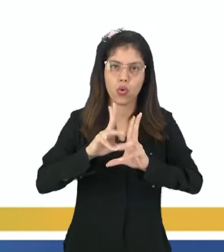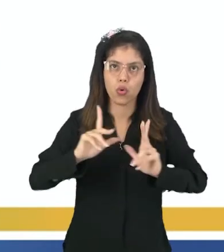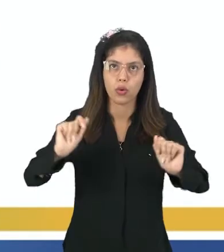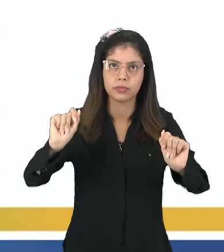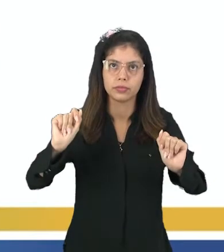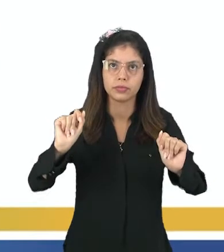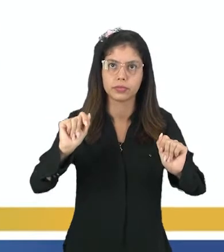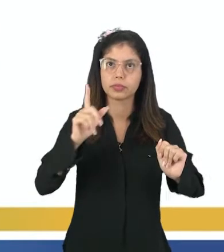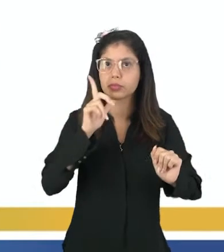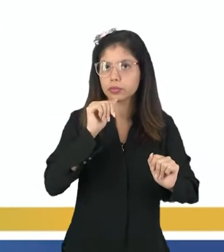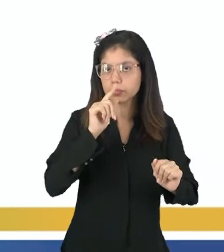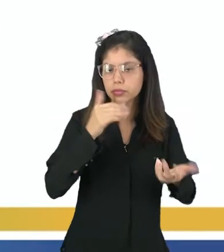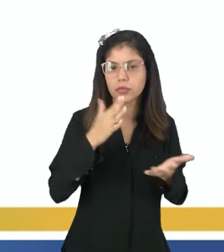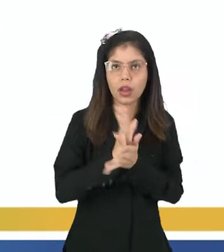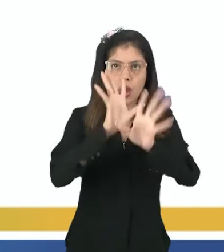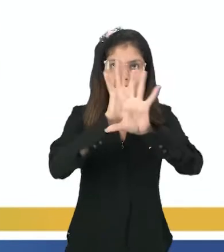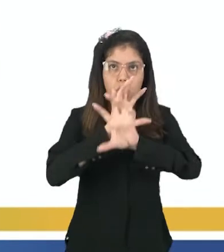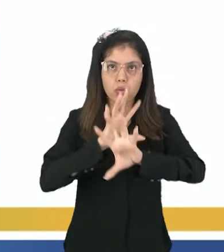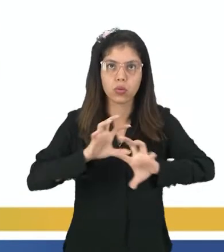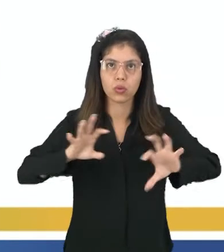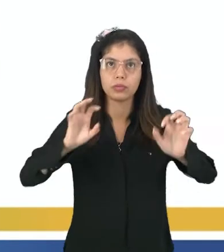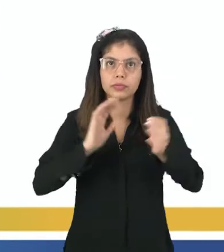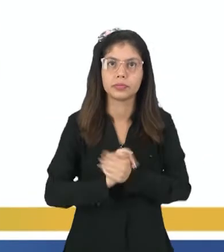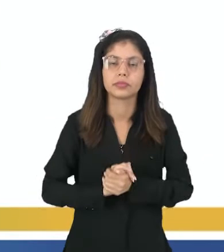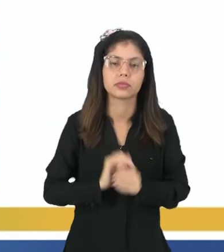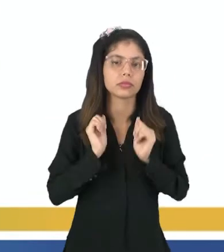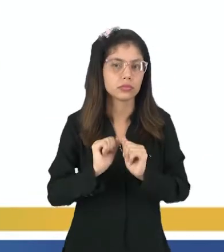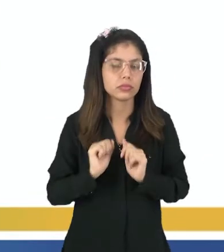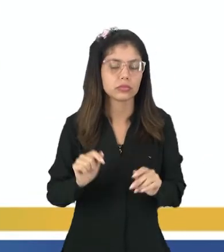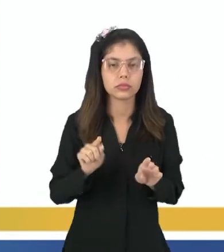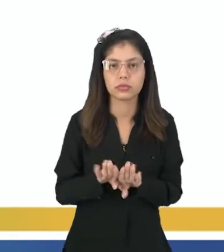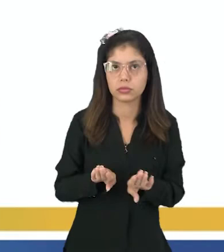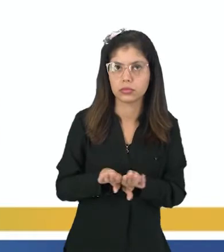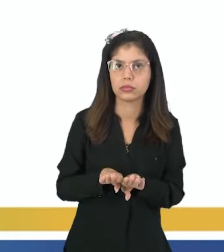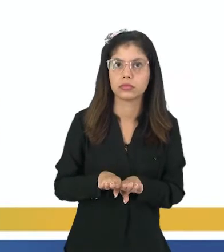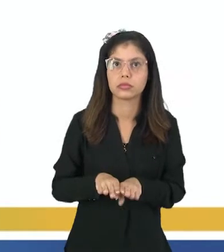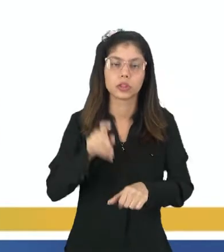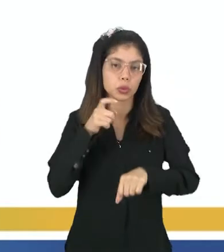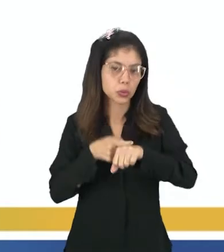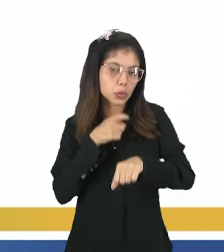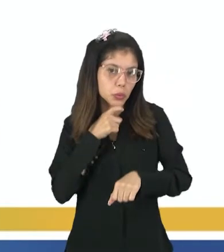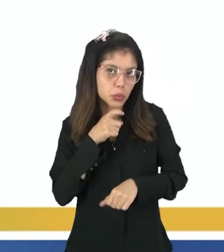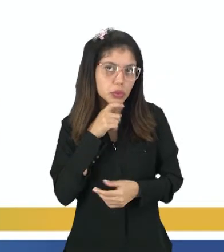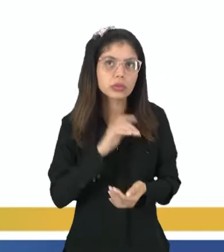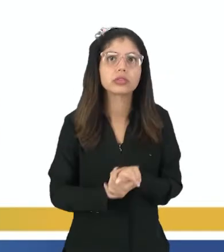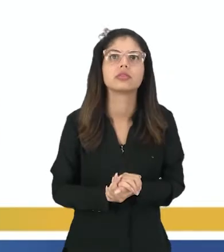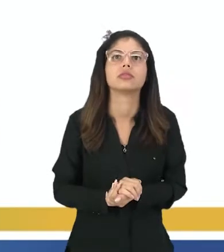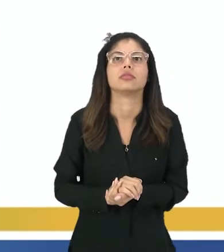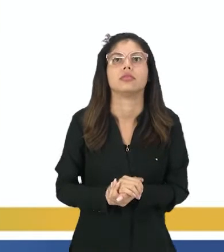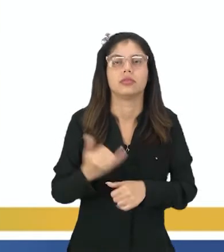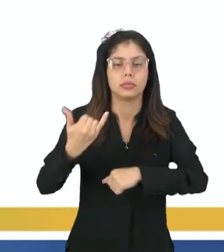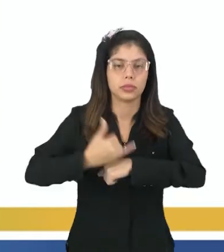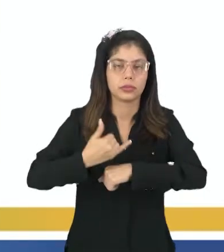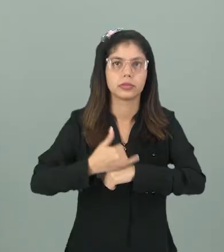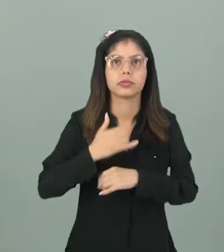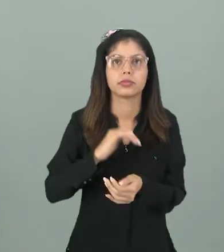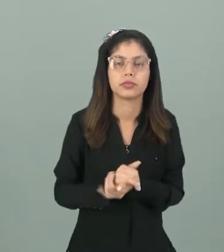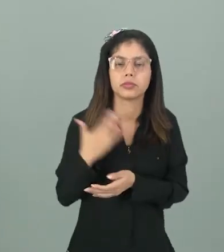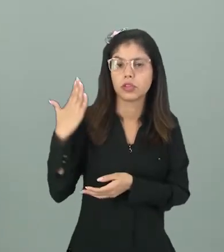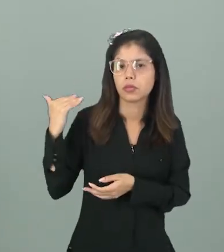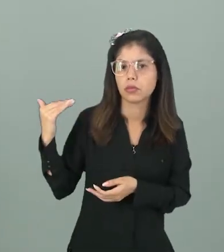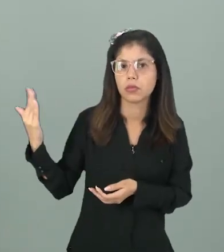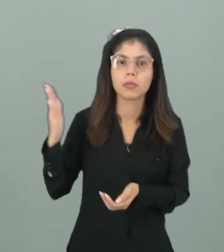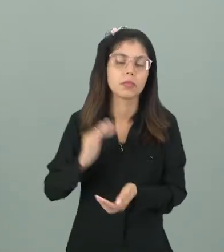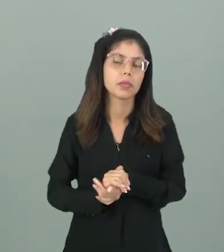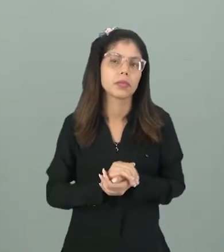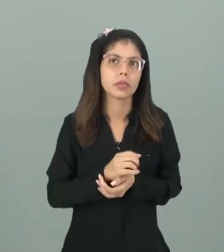líquido, rico também em gases e pode ser em forma de gelo, grãos de rocha, de metal. Um dos mais famosos aí